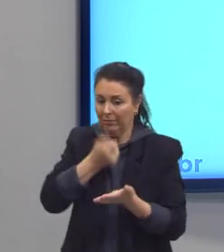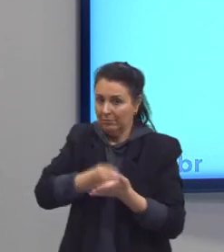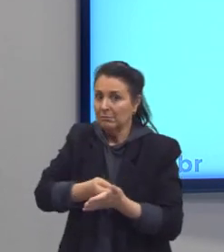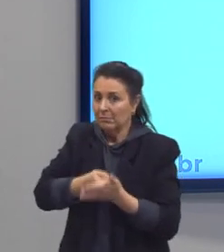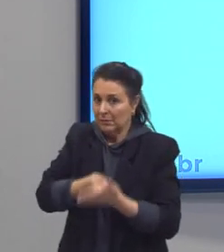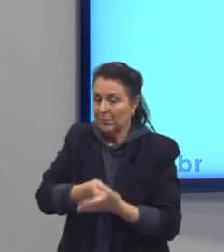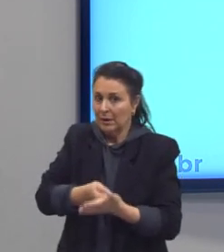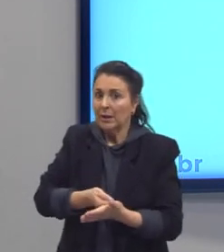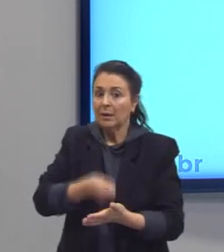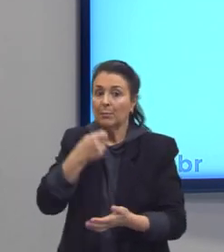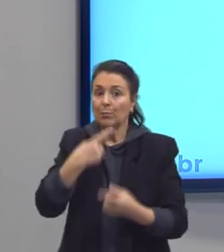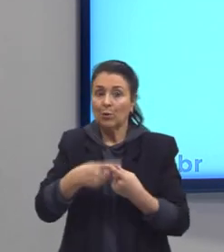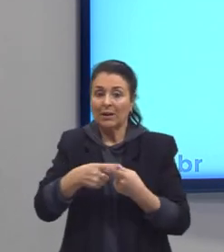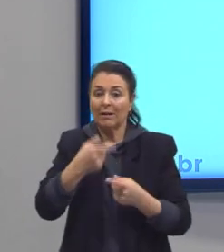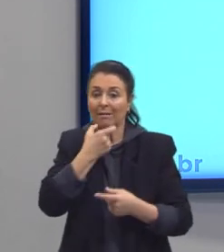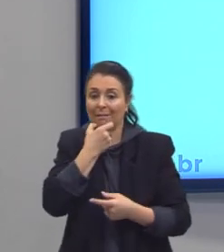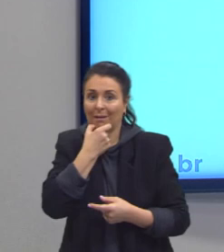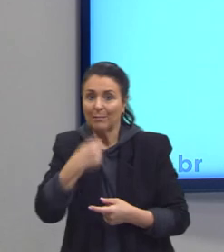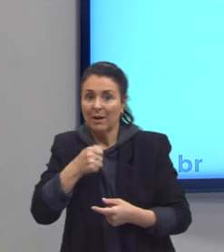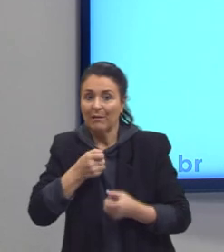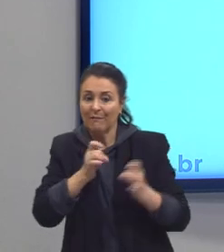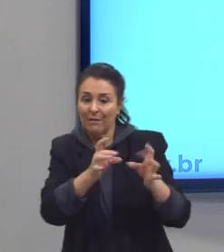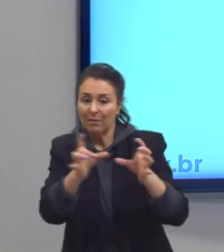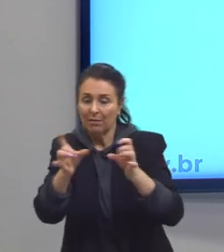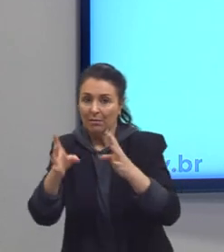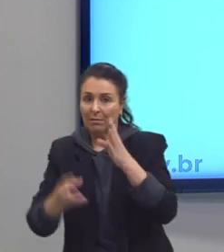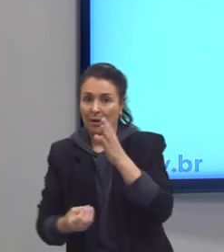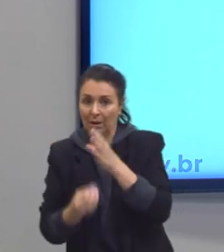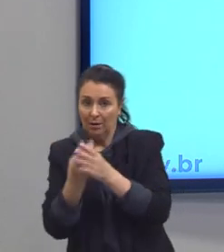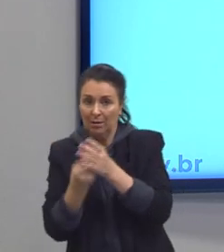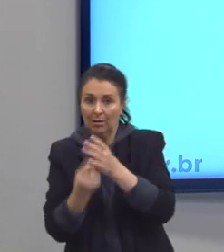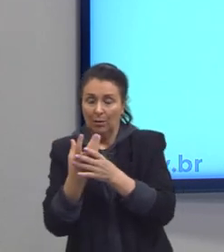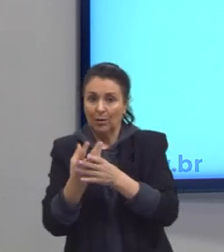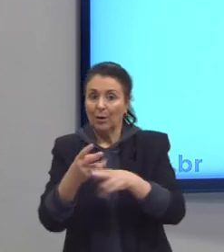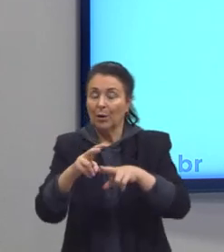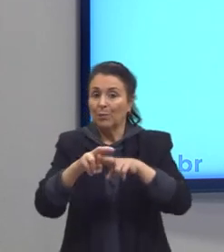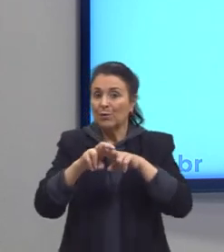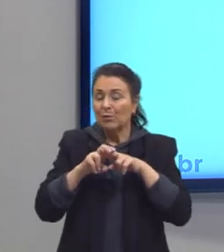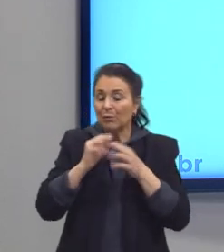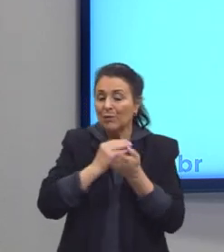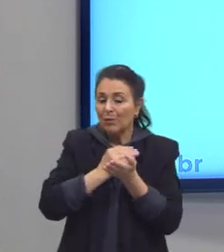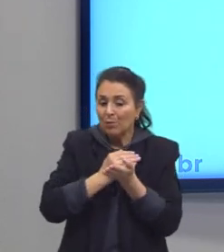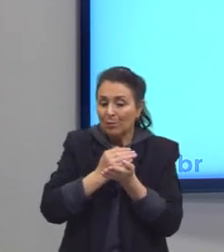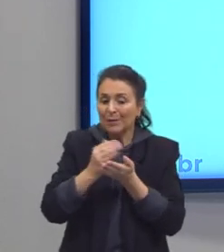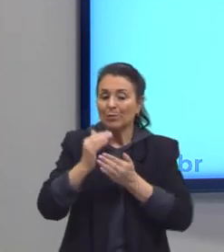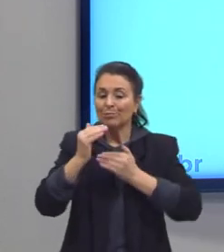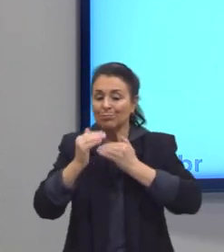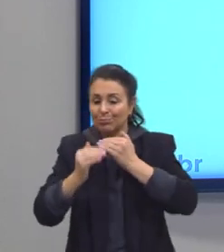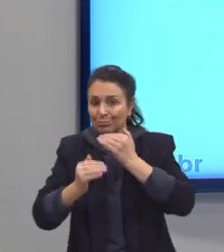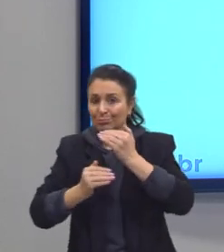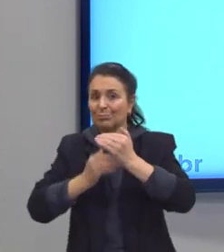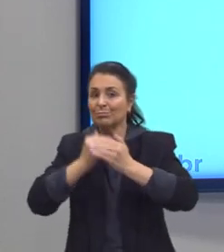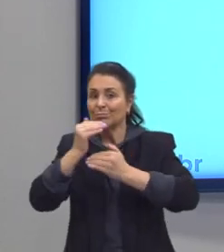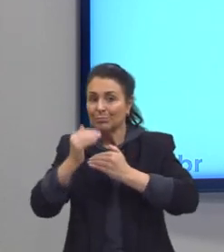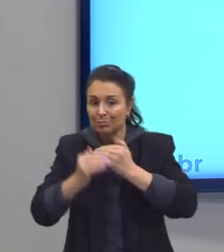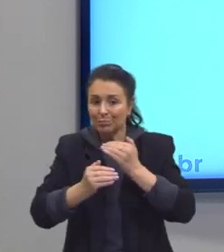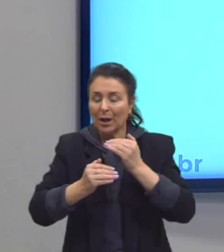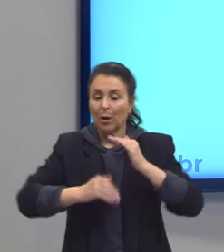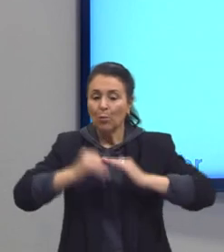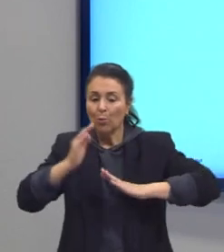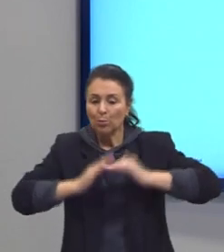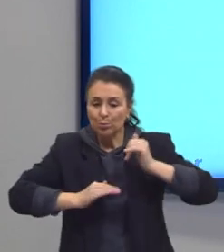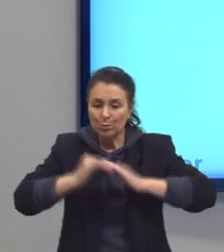vender seus produtos. Então, tudo isso vai forjando. Pode ver que esses processos todos de identidade,